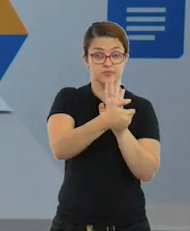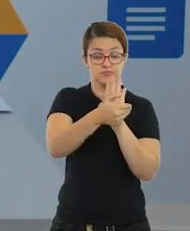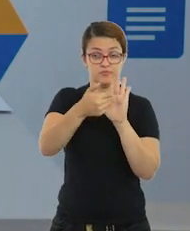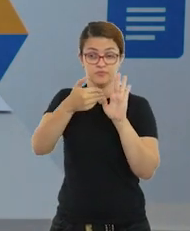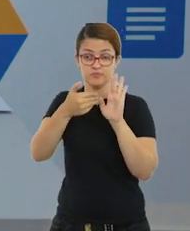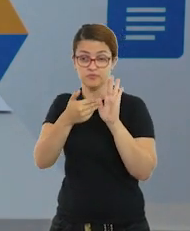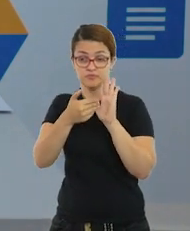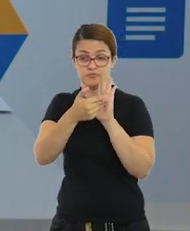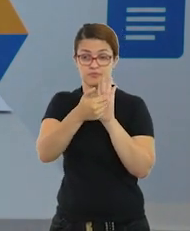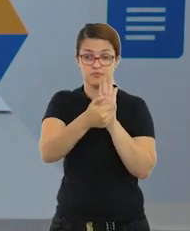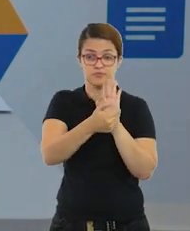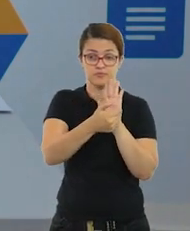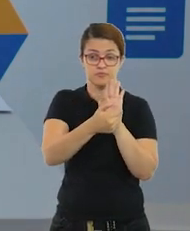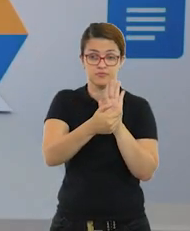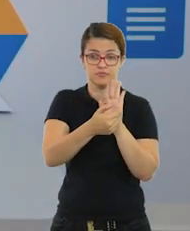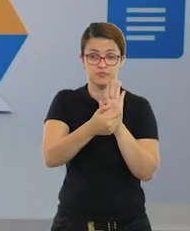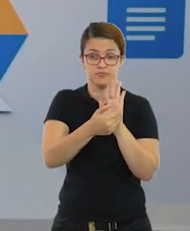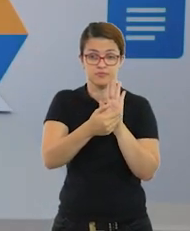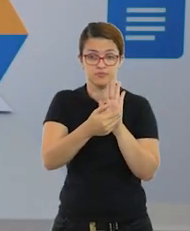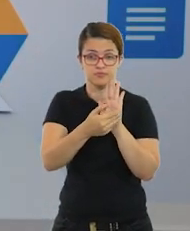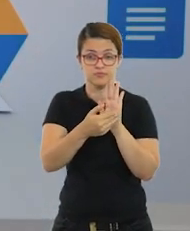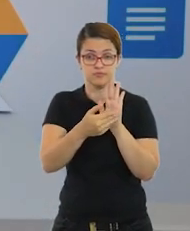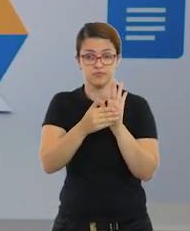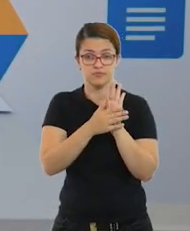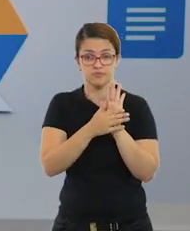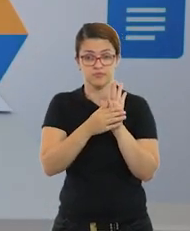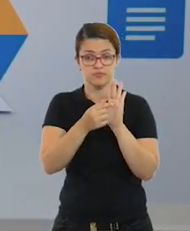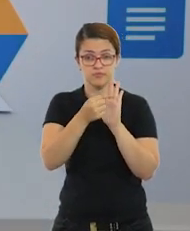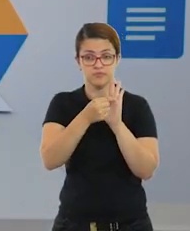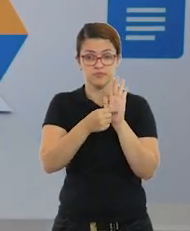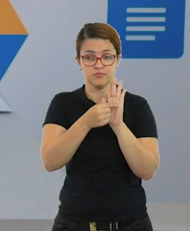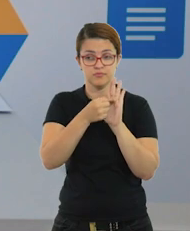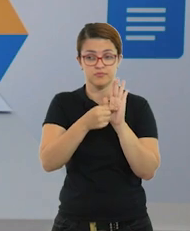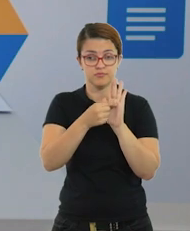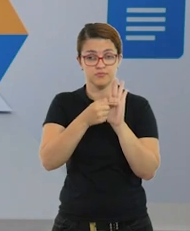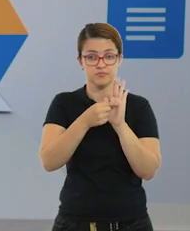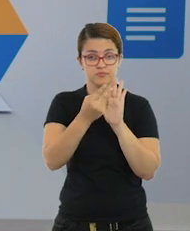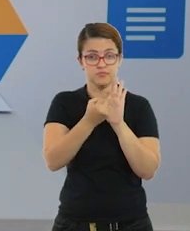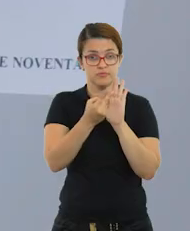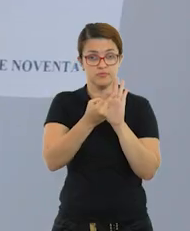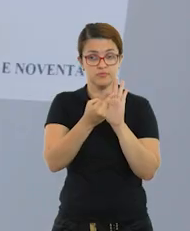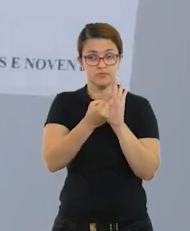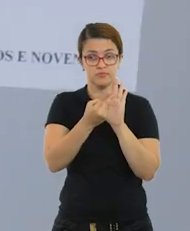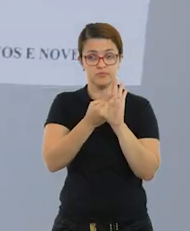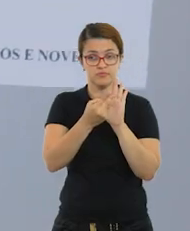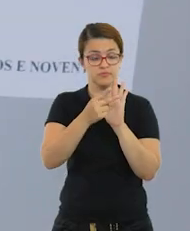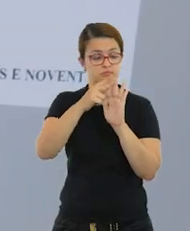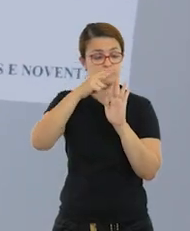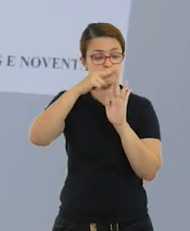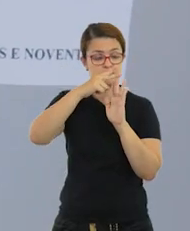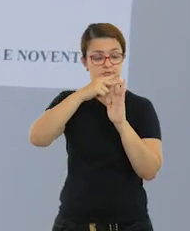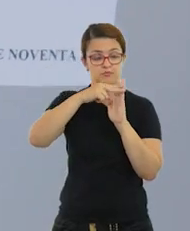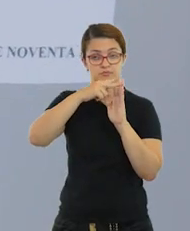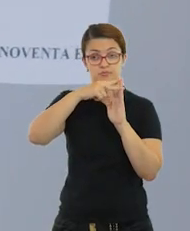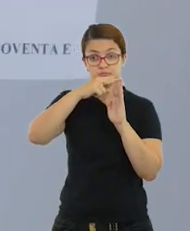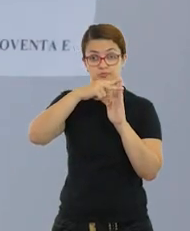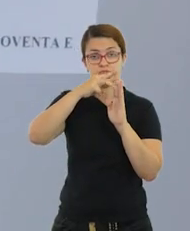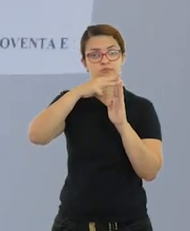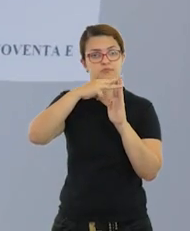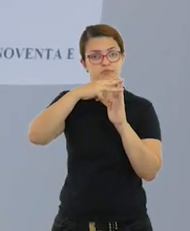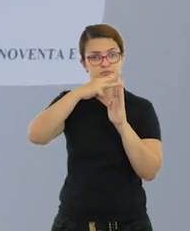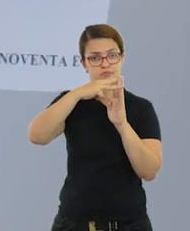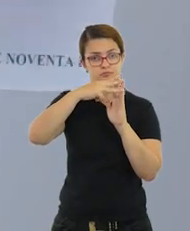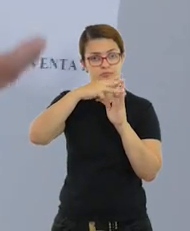direita. Então nós vamos ver a primeira casa, que é a casa do décimo. A segunda casa, que é a casa do centésimo.